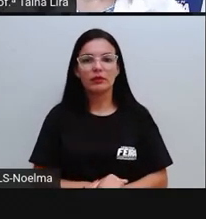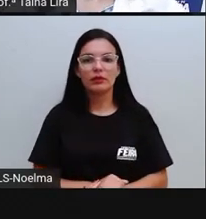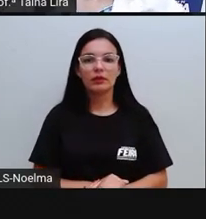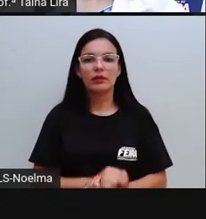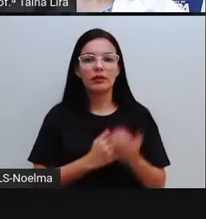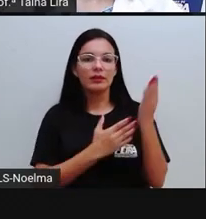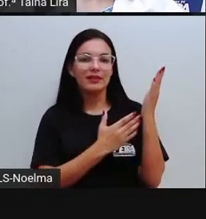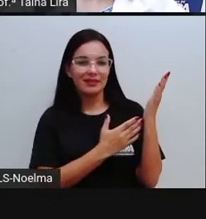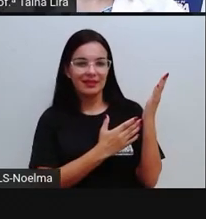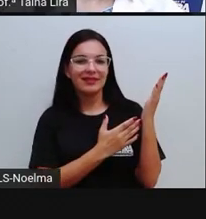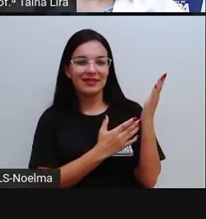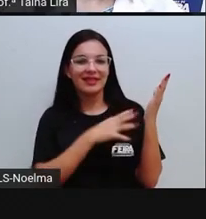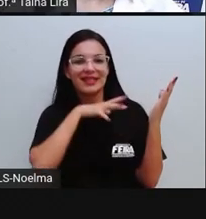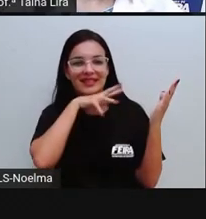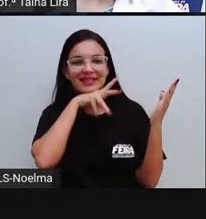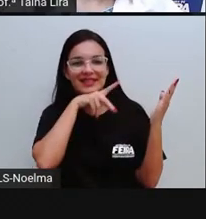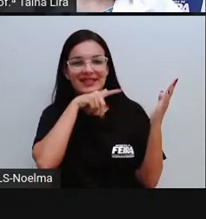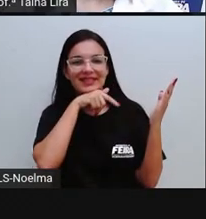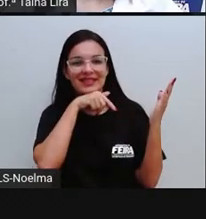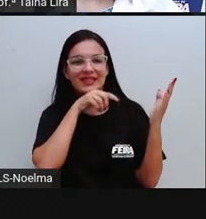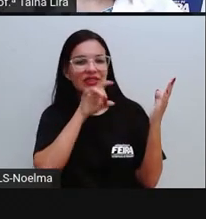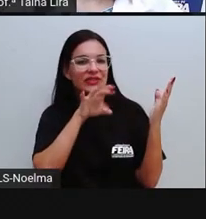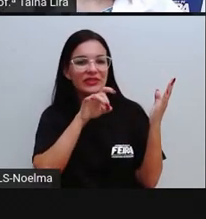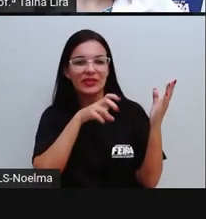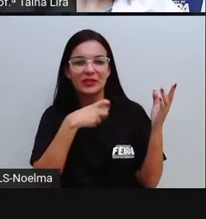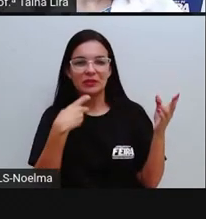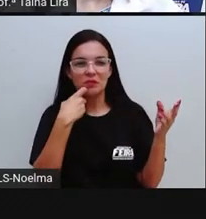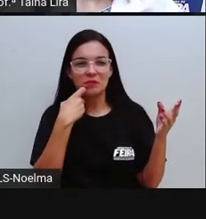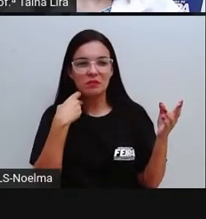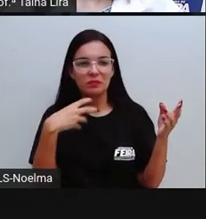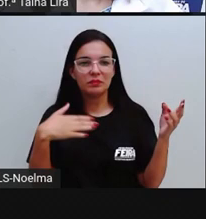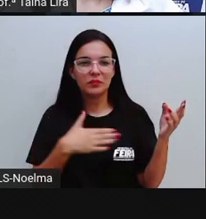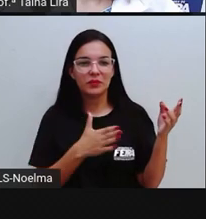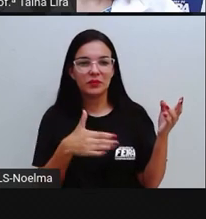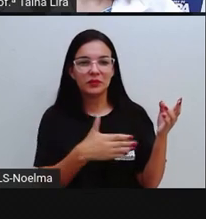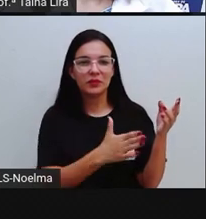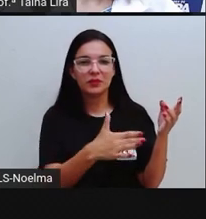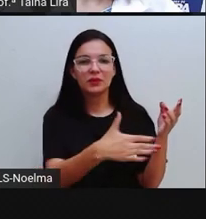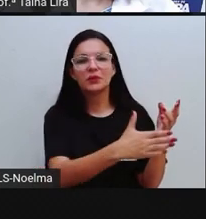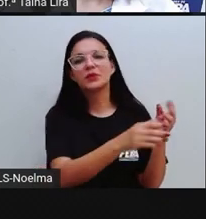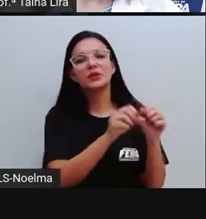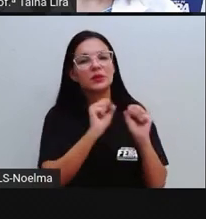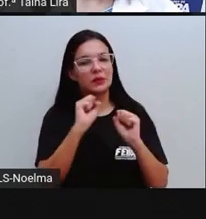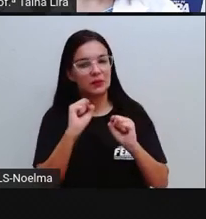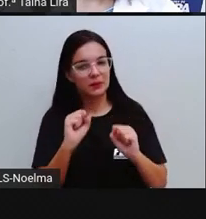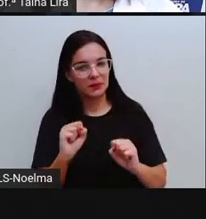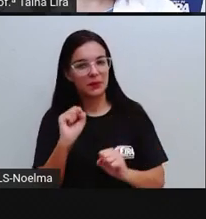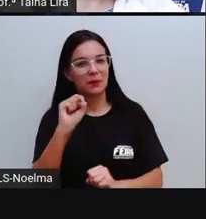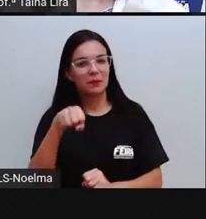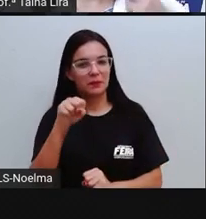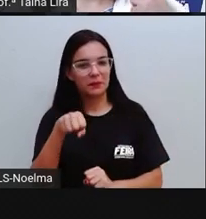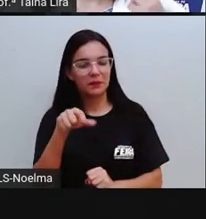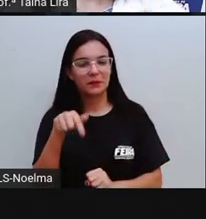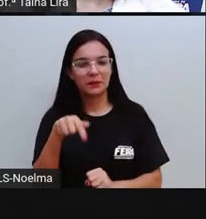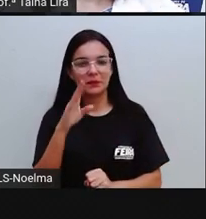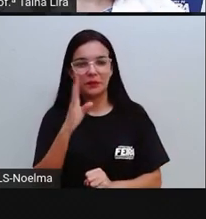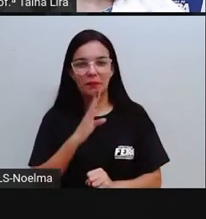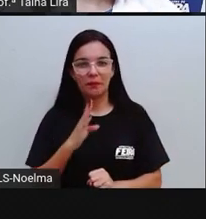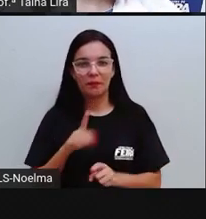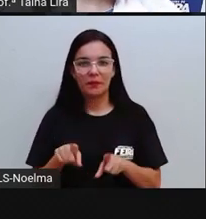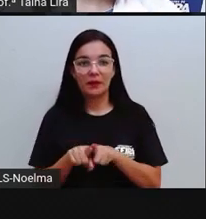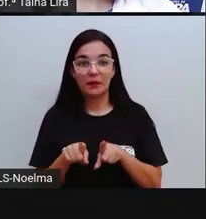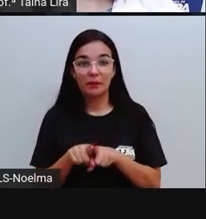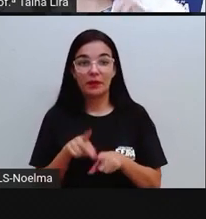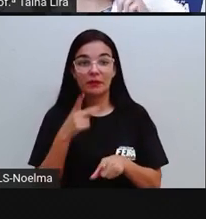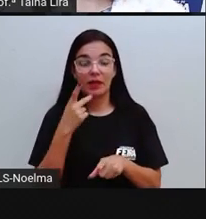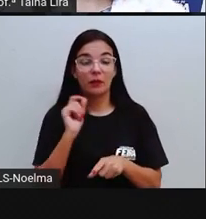E aqui a Pró trouxe até algumas imagens mais, ó, do extrativismo animal, pra vocês verem. Quando falamos também de